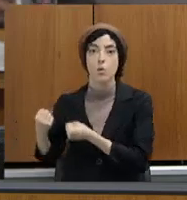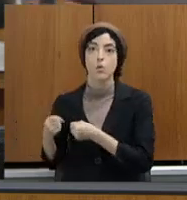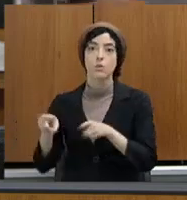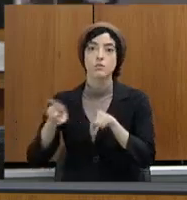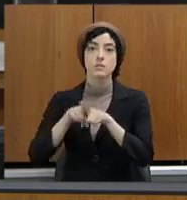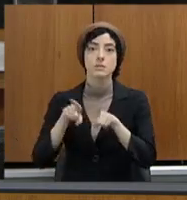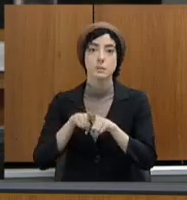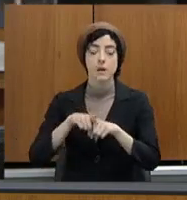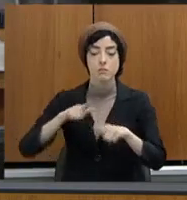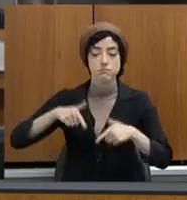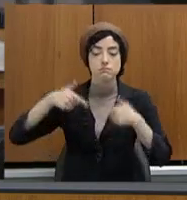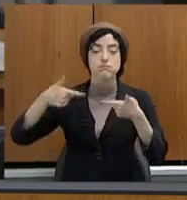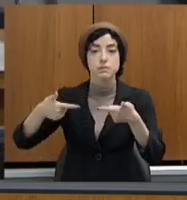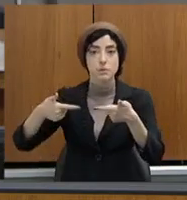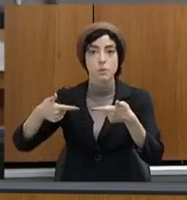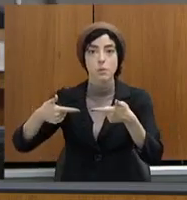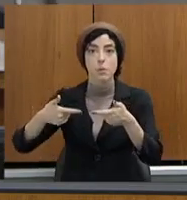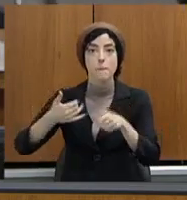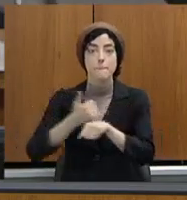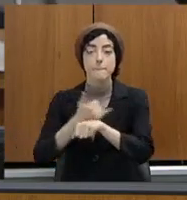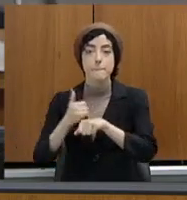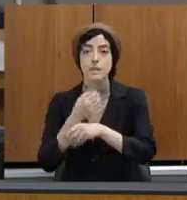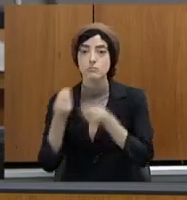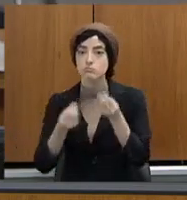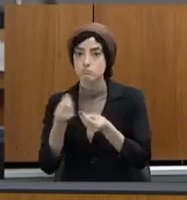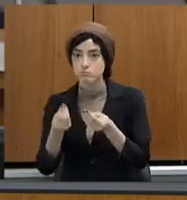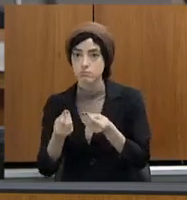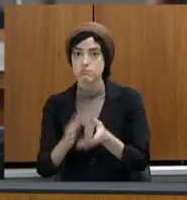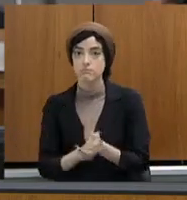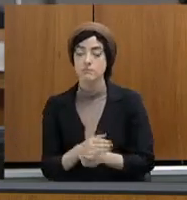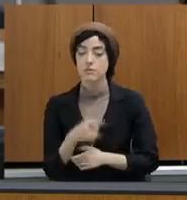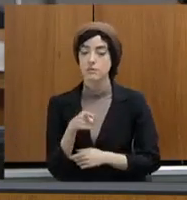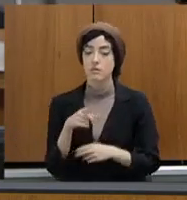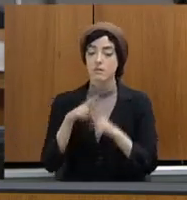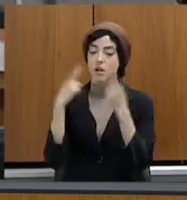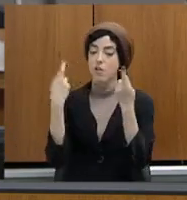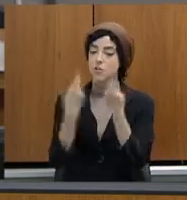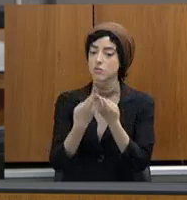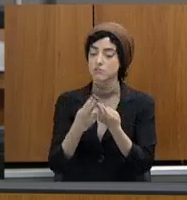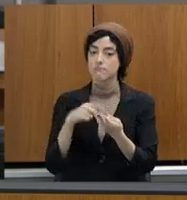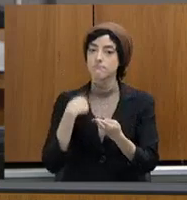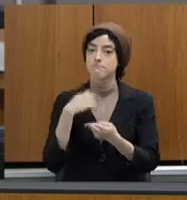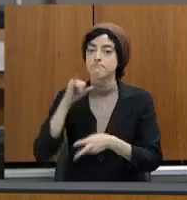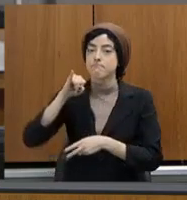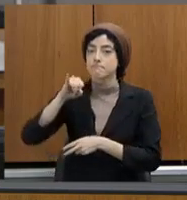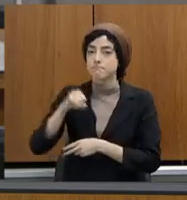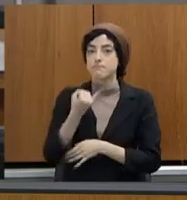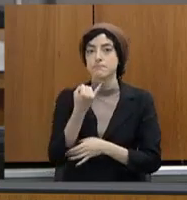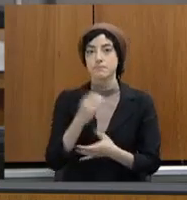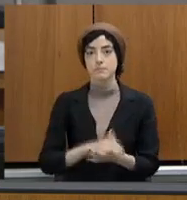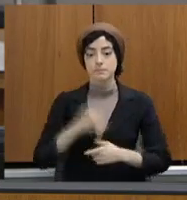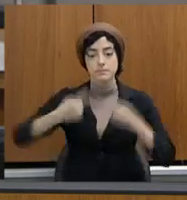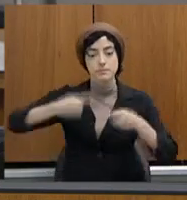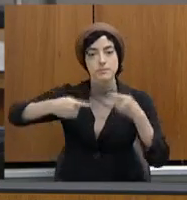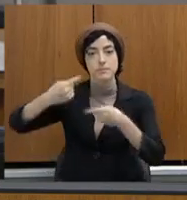foram reuniões extremamente produtivas com todos os regionais, repito, chefes de departamento, chefes de divisões.